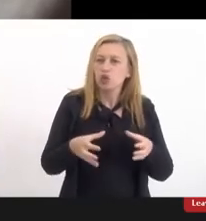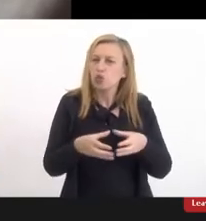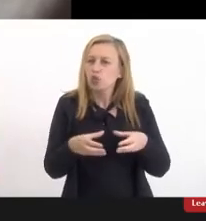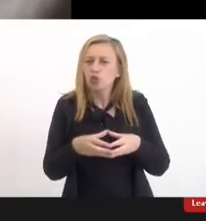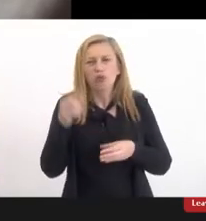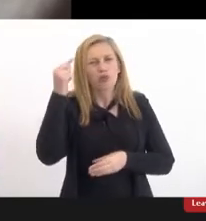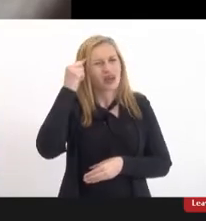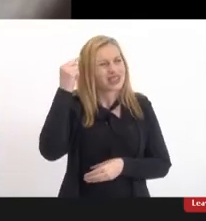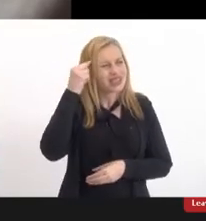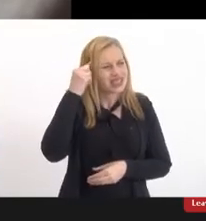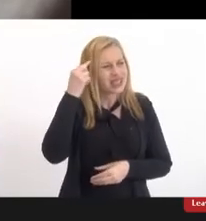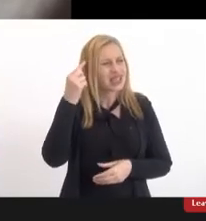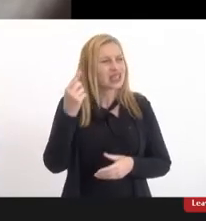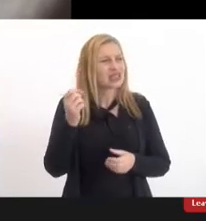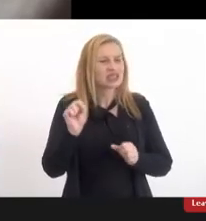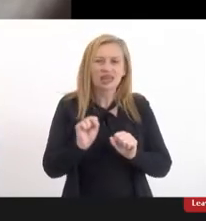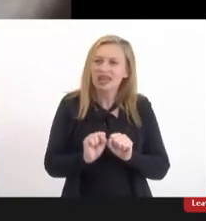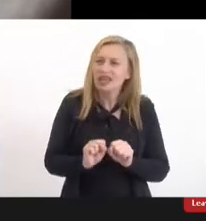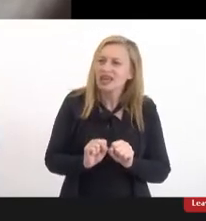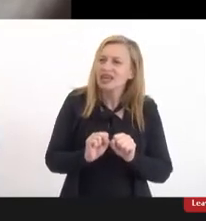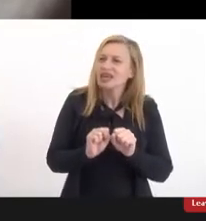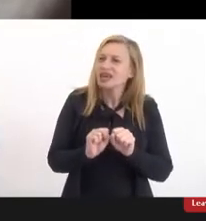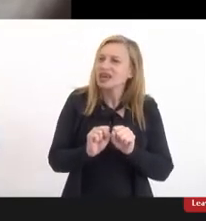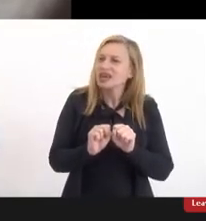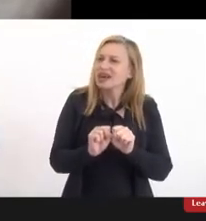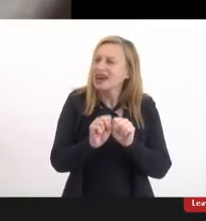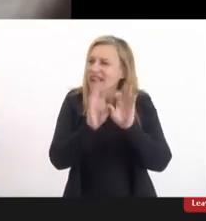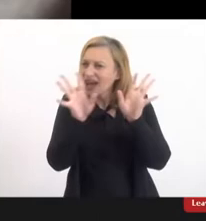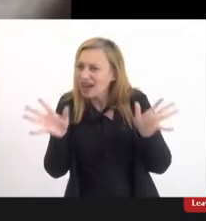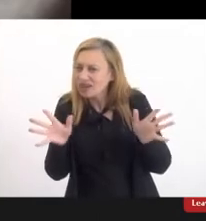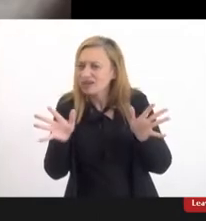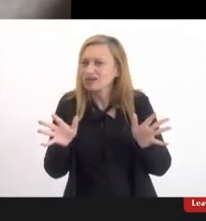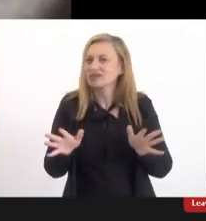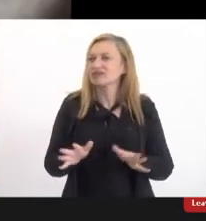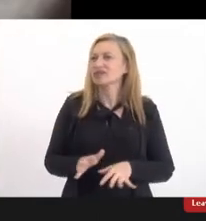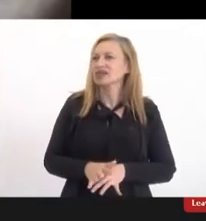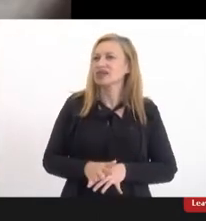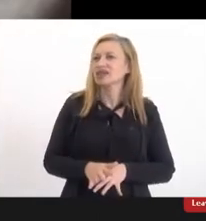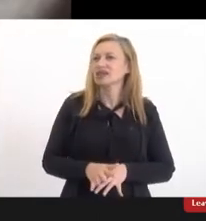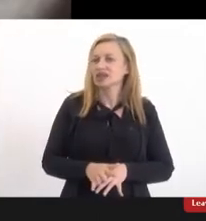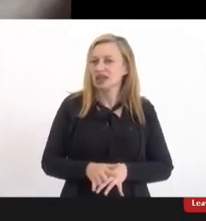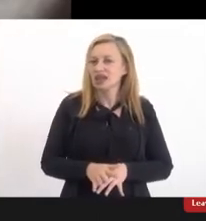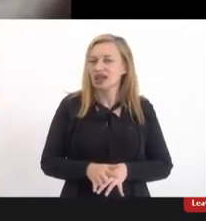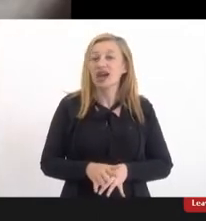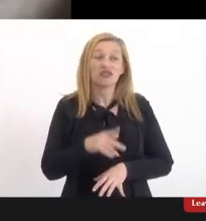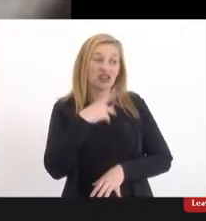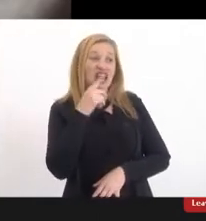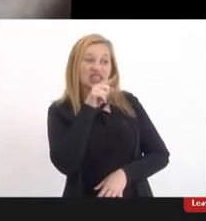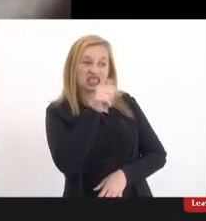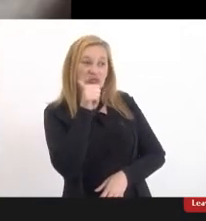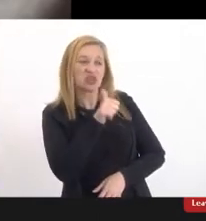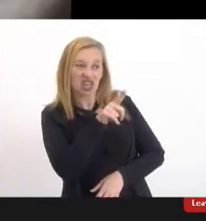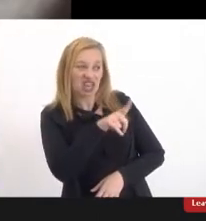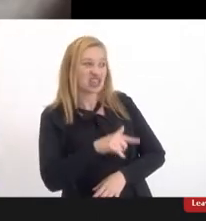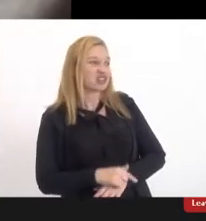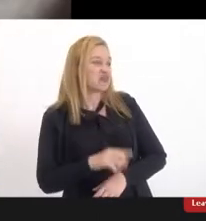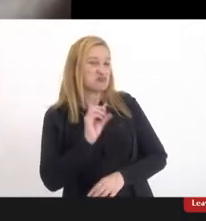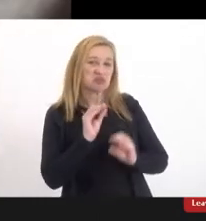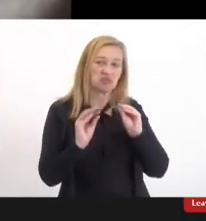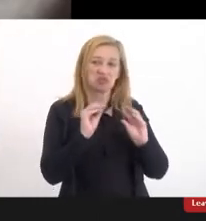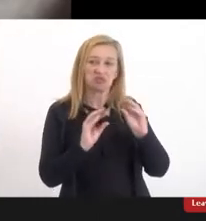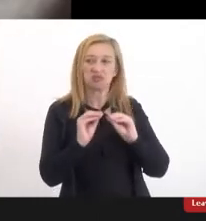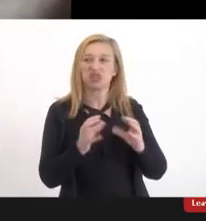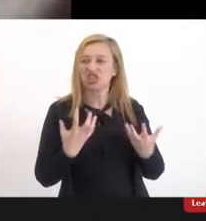ter que ser transparente com a população eles falam tinha que ser mulher né tá enchendo o saco é mimimi é chatice